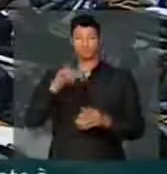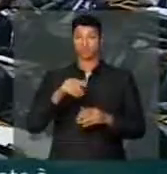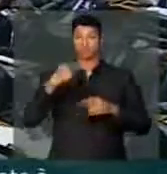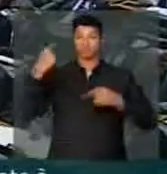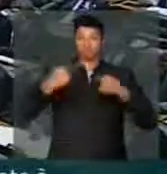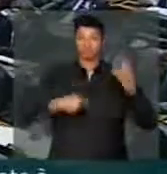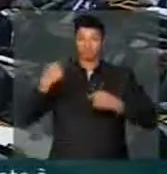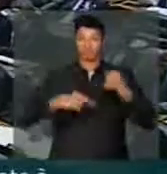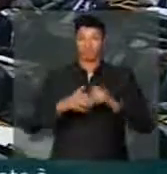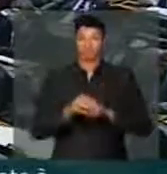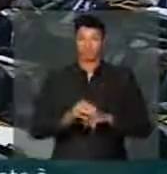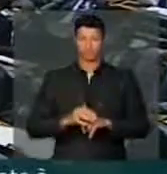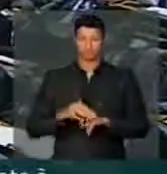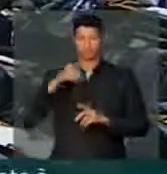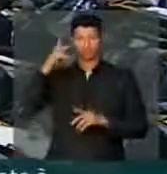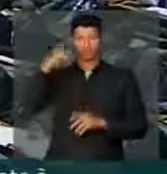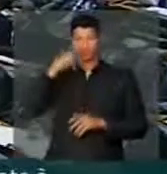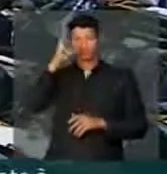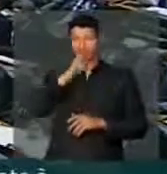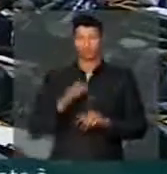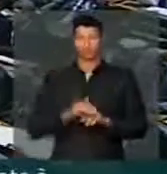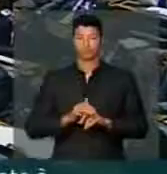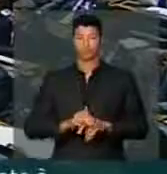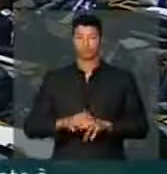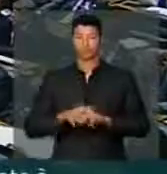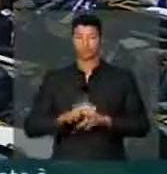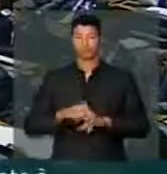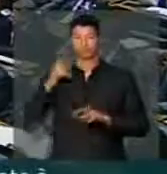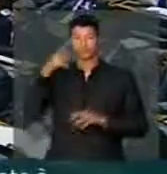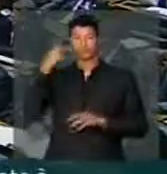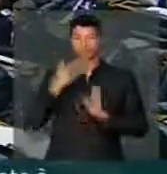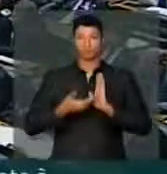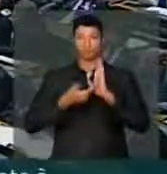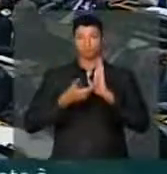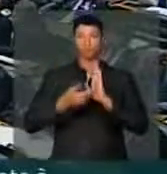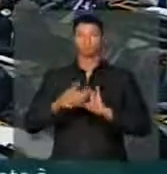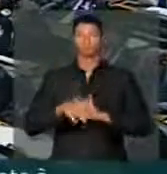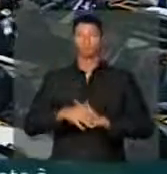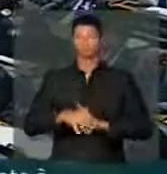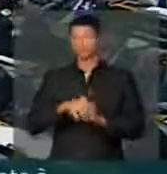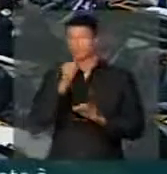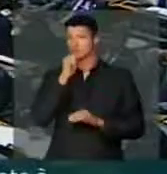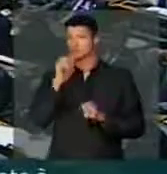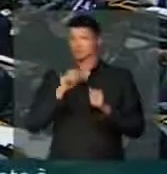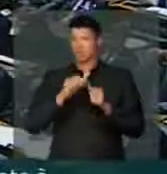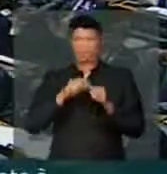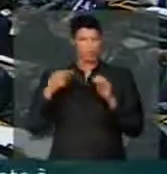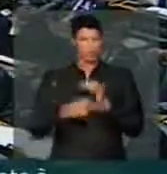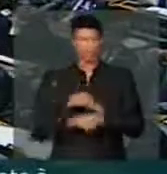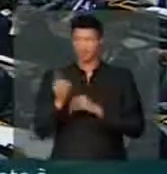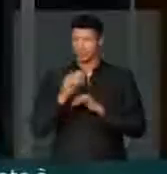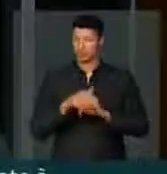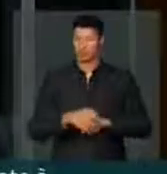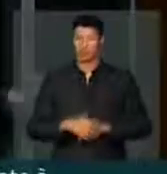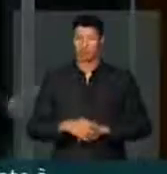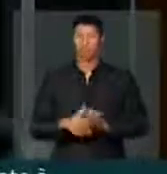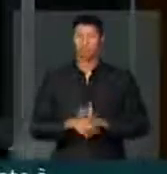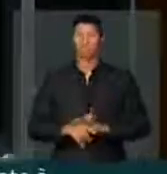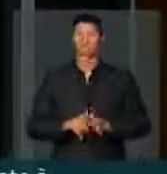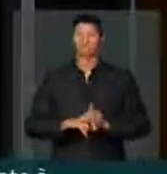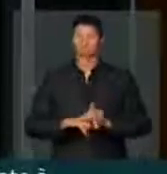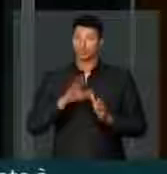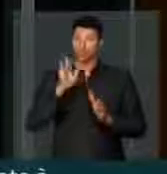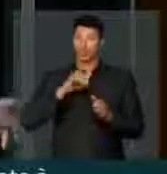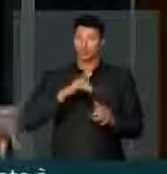discussão, o Parlamento Brasileiro e a Câmara dos Deputados ainda não fez profundamente. Já